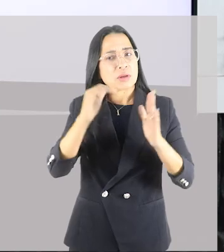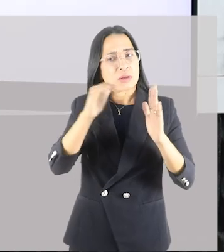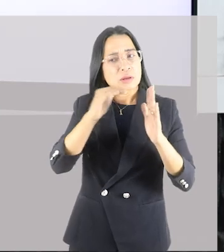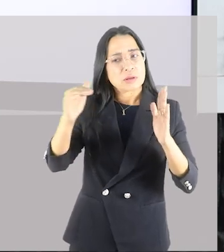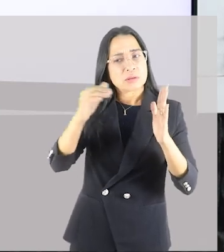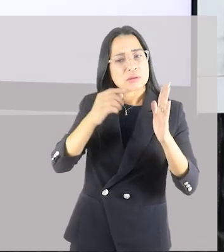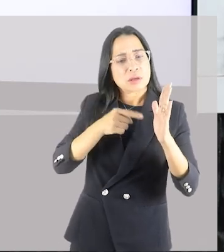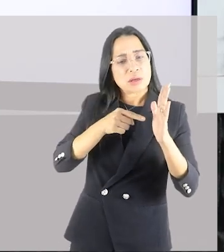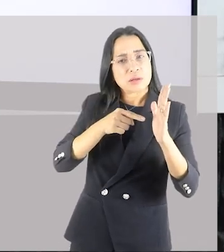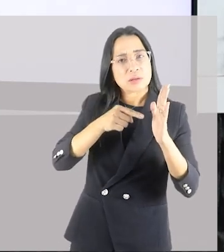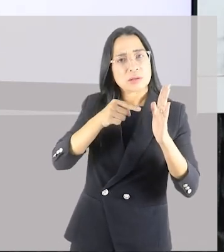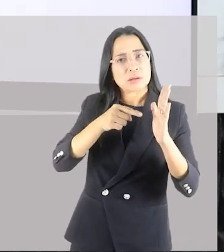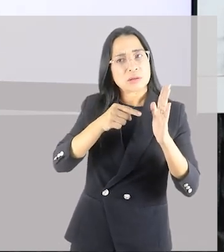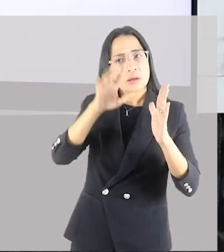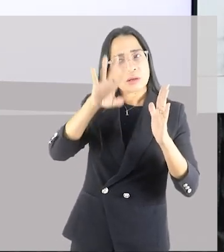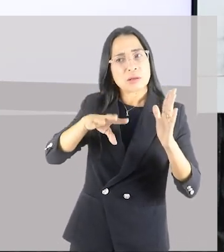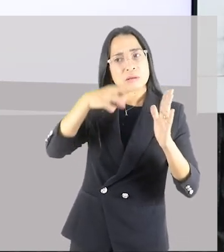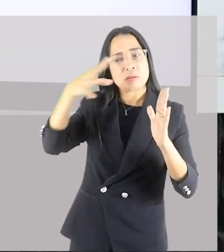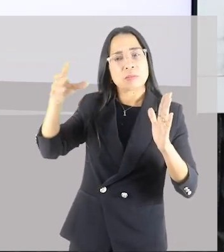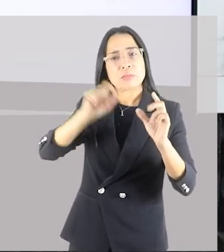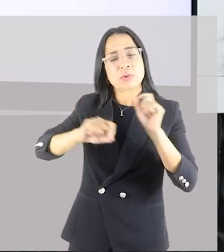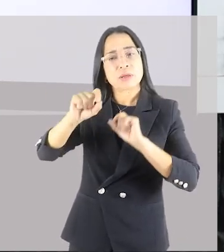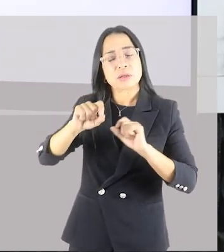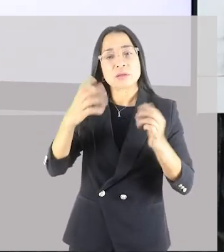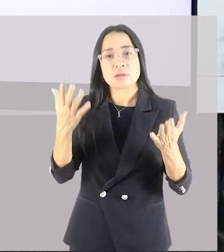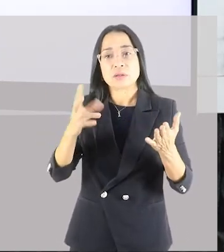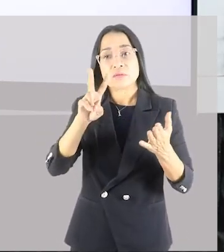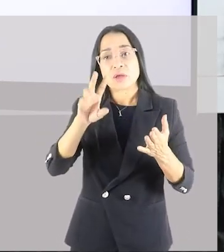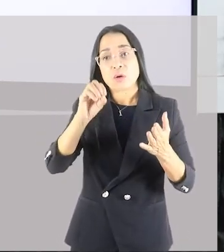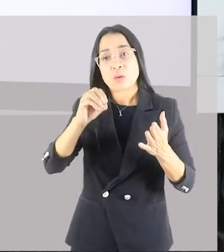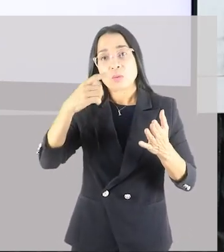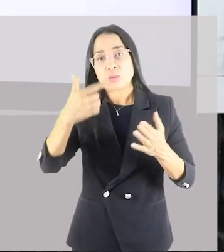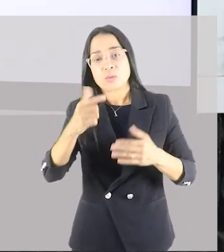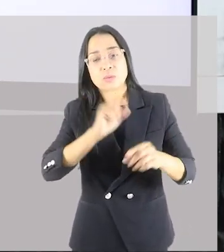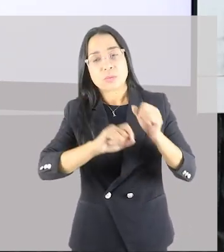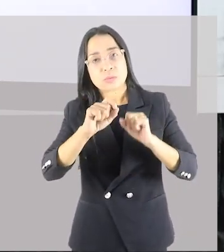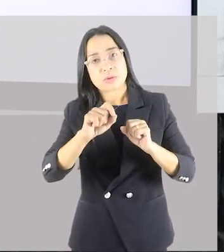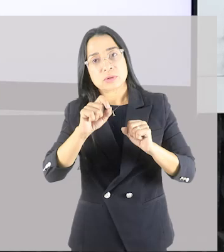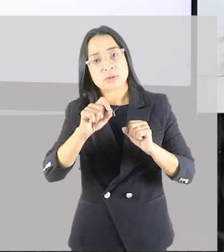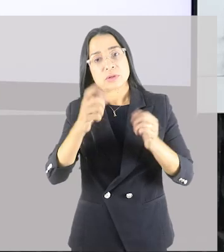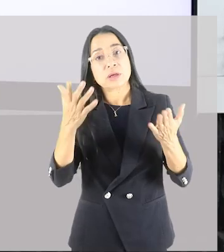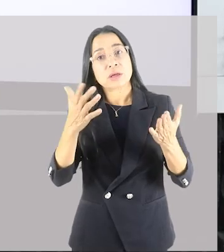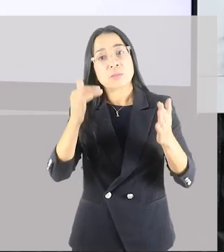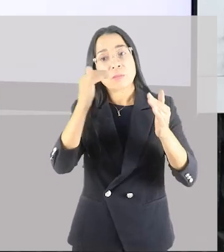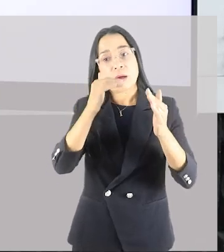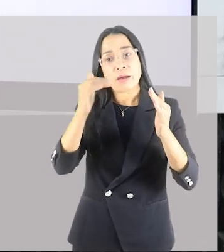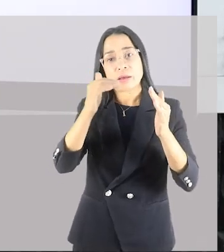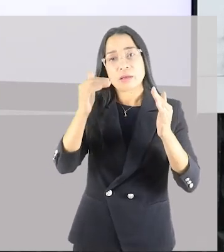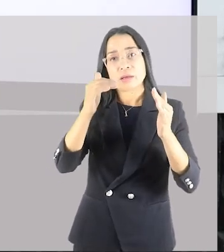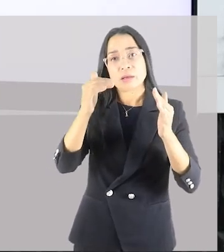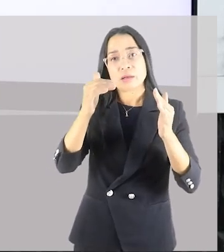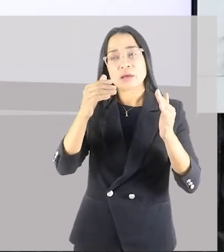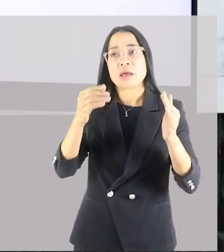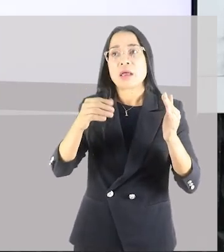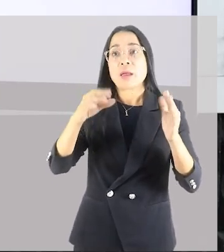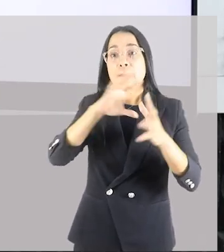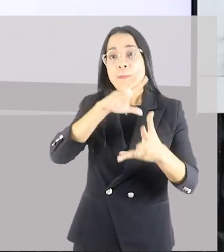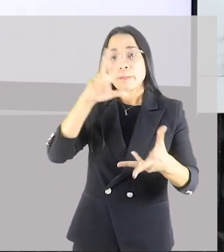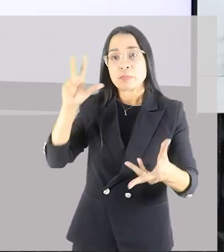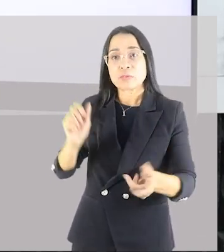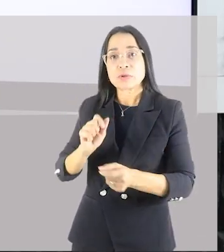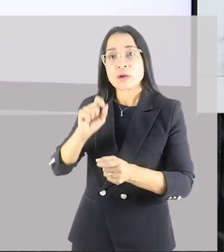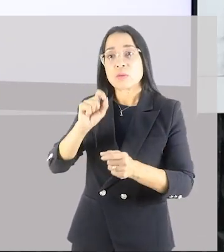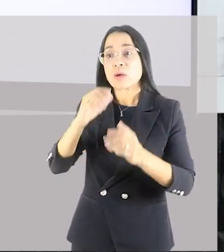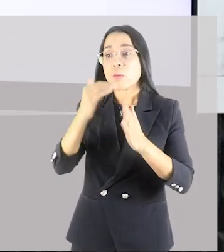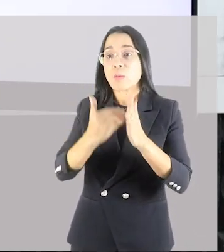de capacidade de VO2. Então, aquela média, ela é mundial. É aquilo, é o máximo que